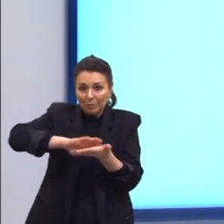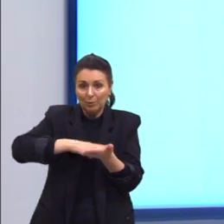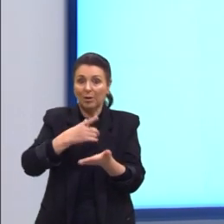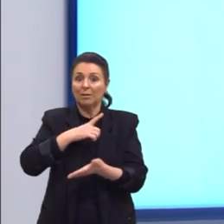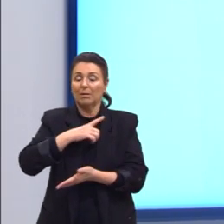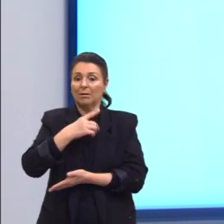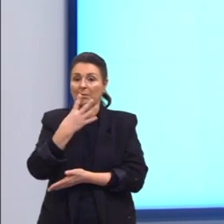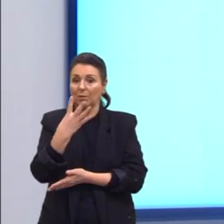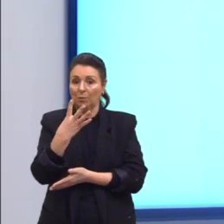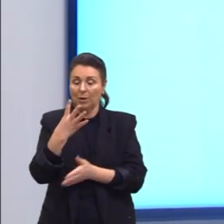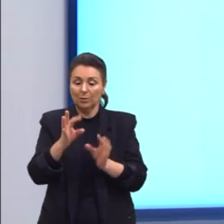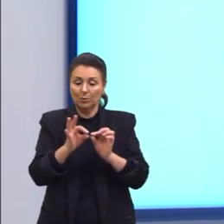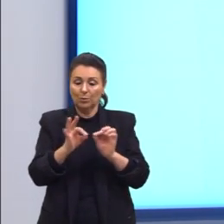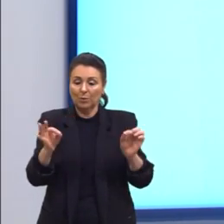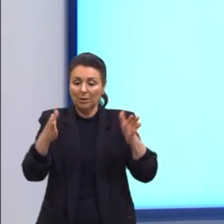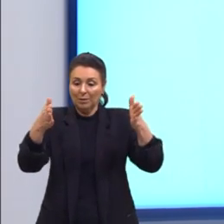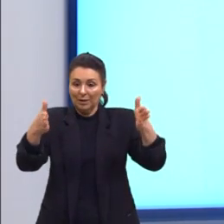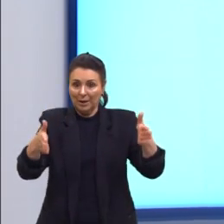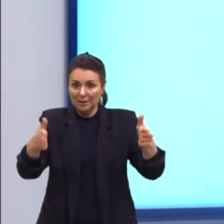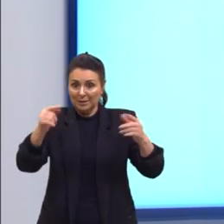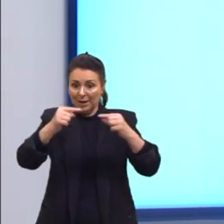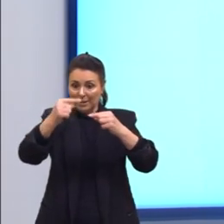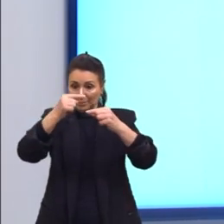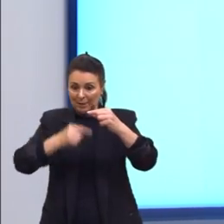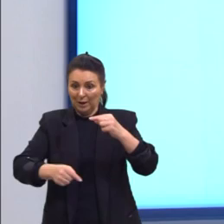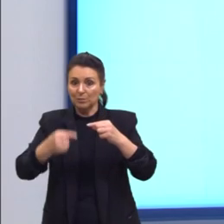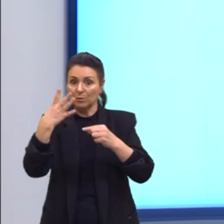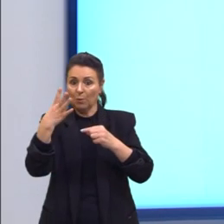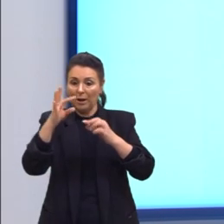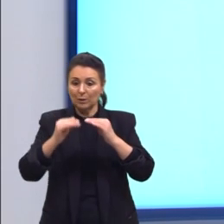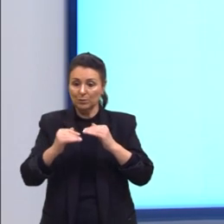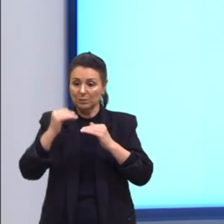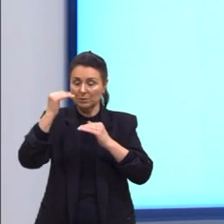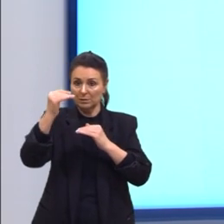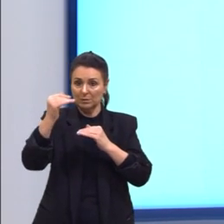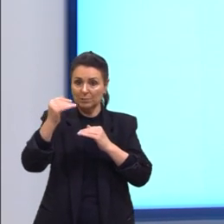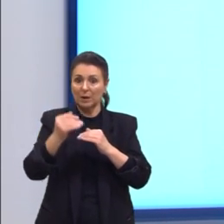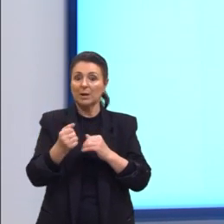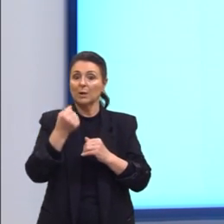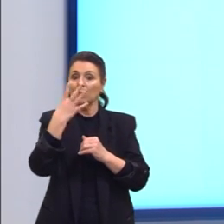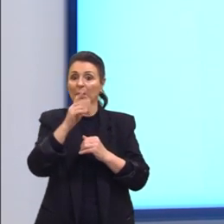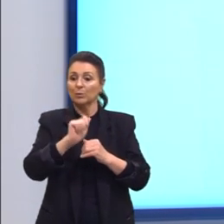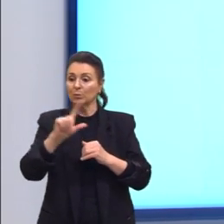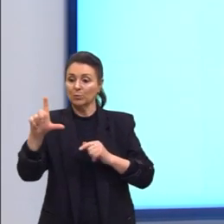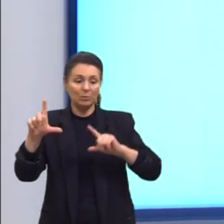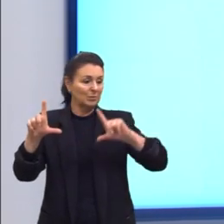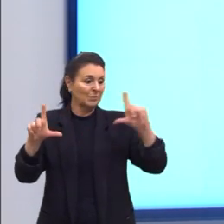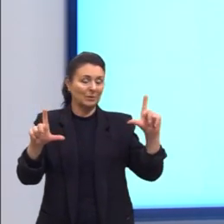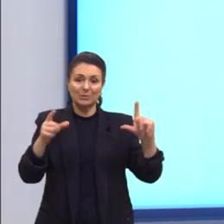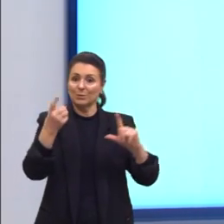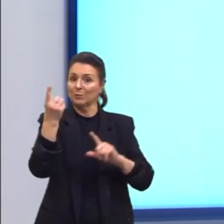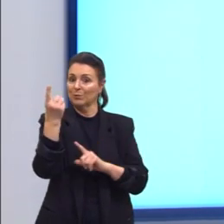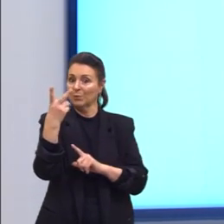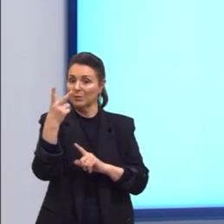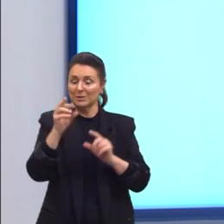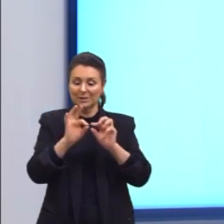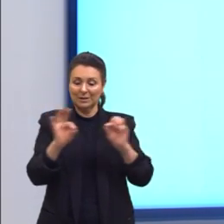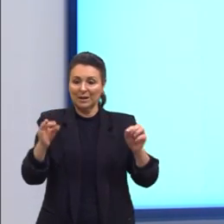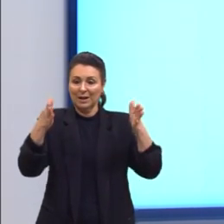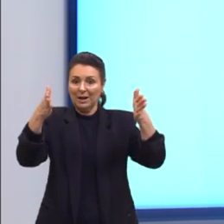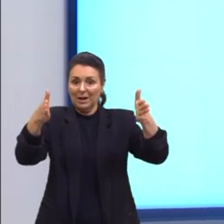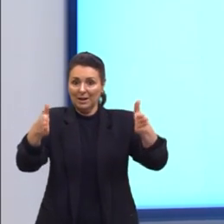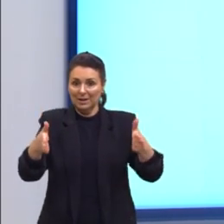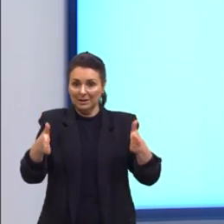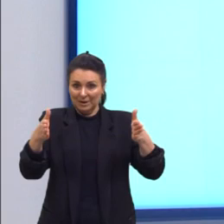arestas embaixo, quatro em cima e mais quatro nas laterais. Então, 12 arestas. E o